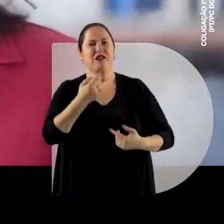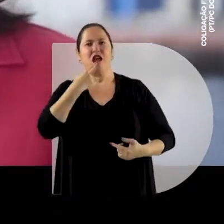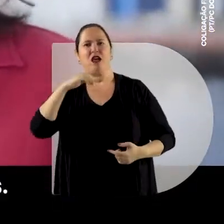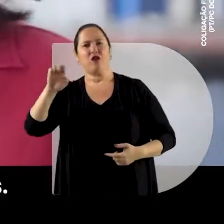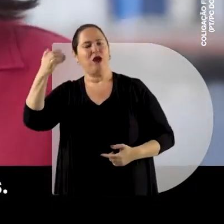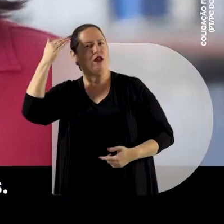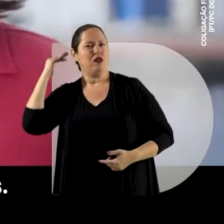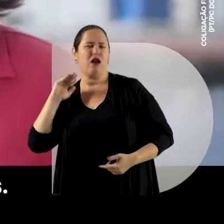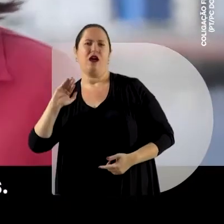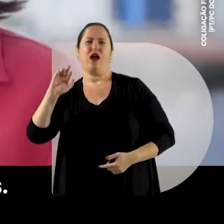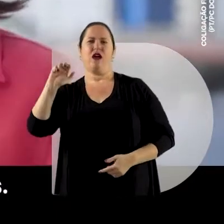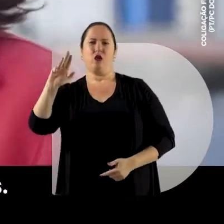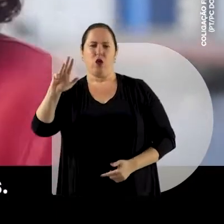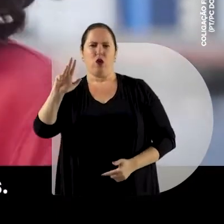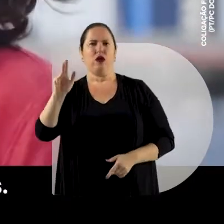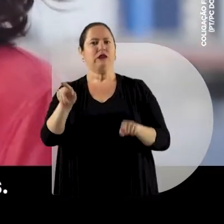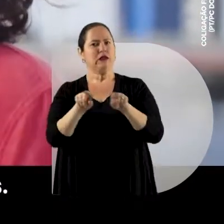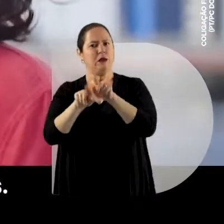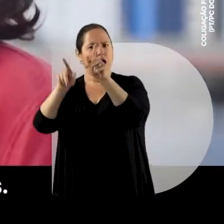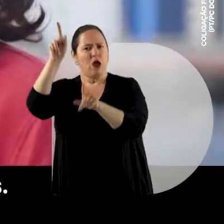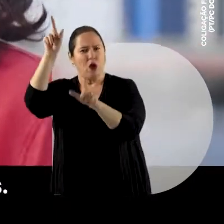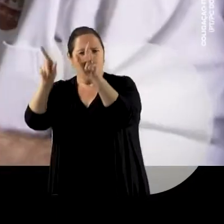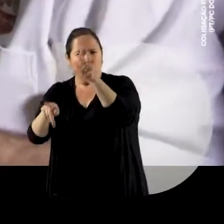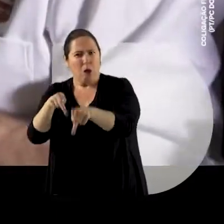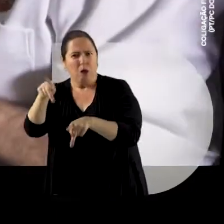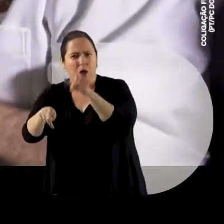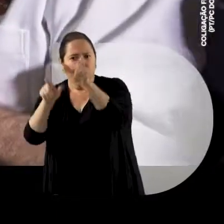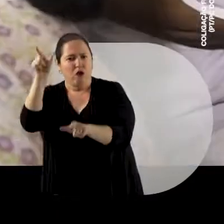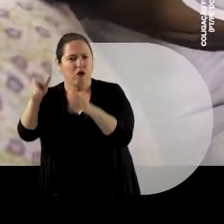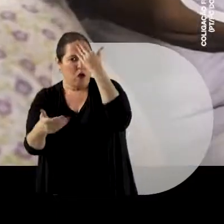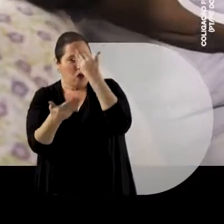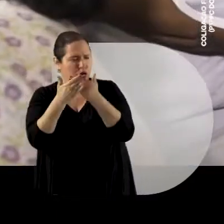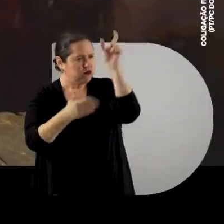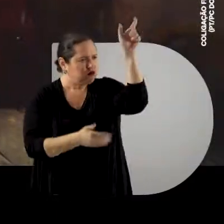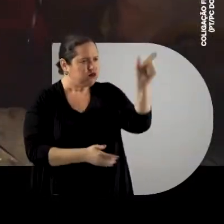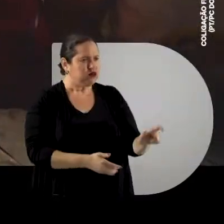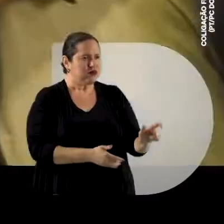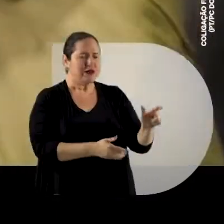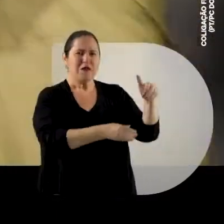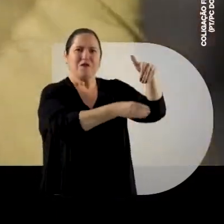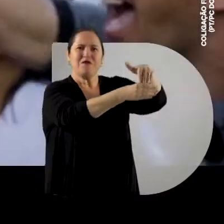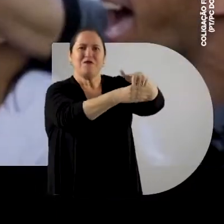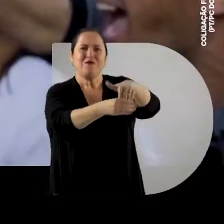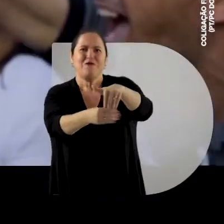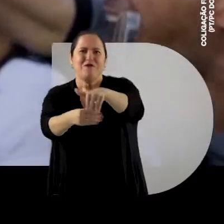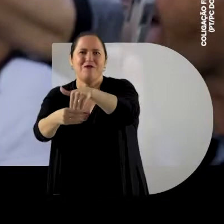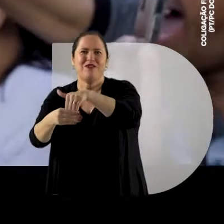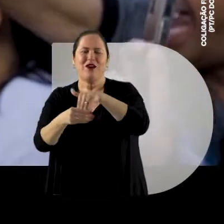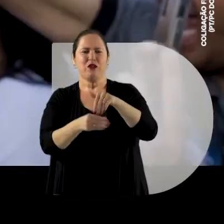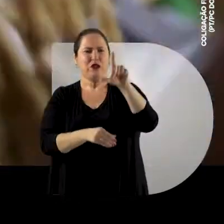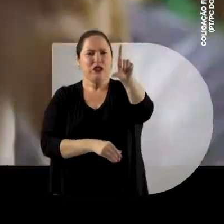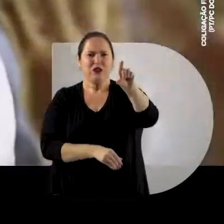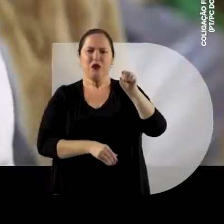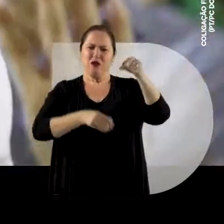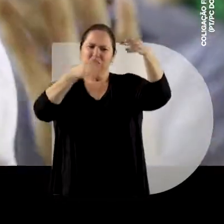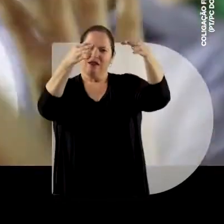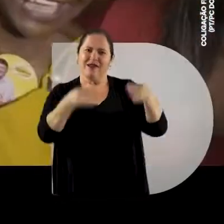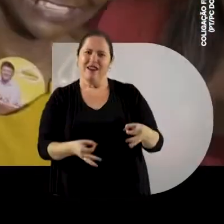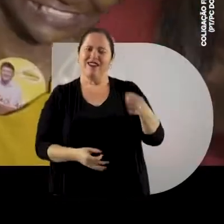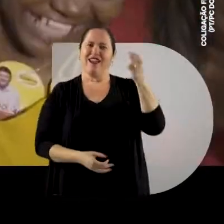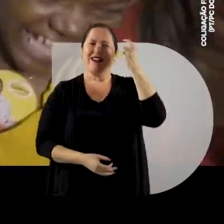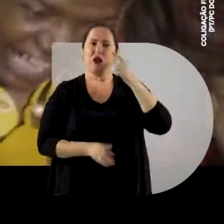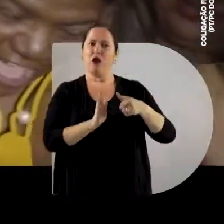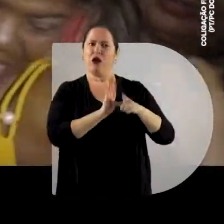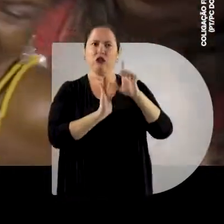Tereza, Lula Foi se tornando também a confiança das pessoas Que foram virando votos Fazendo uma escolha Assim Danilo,